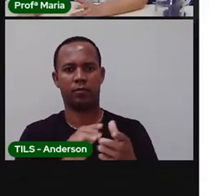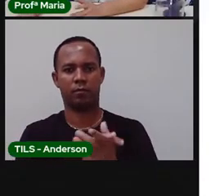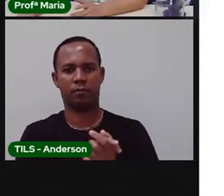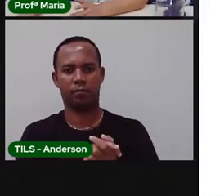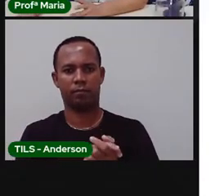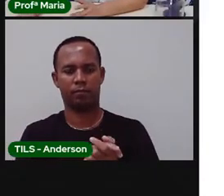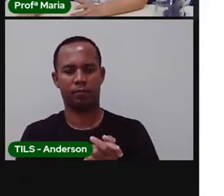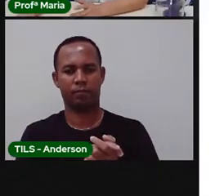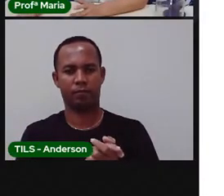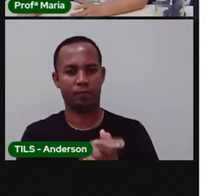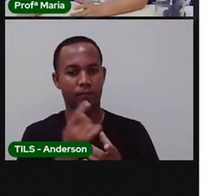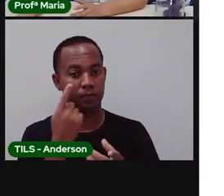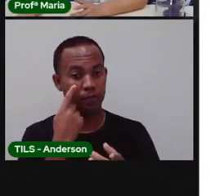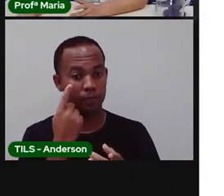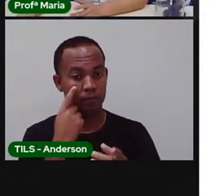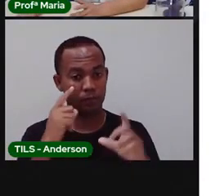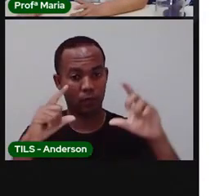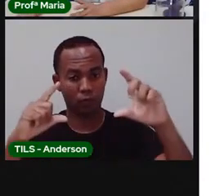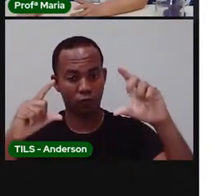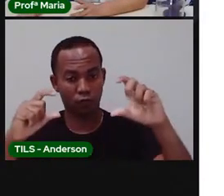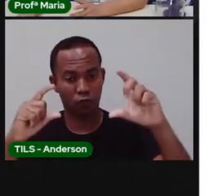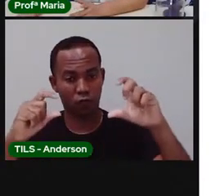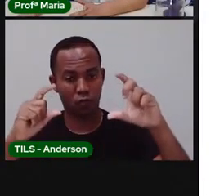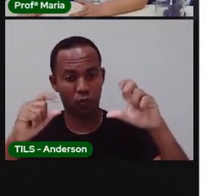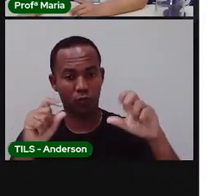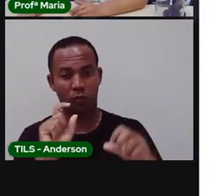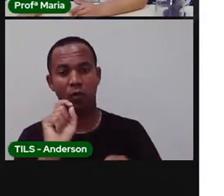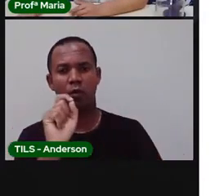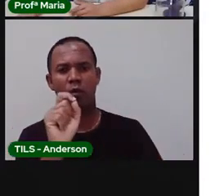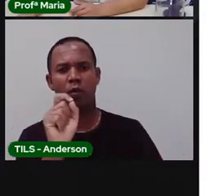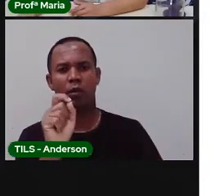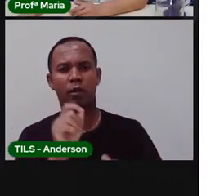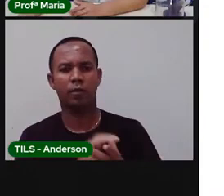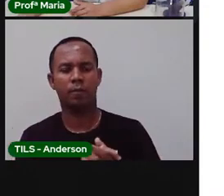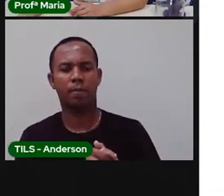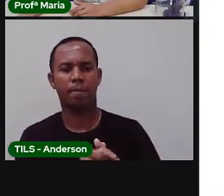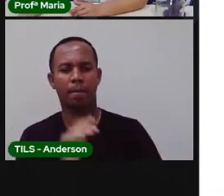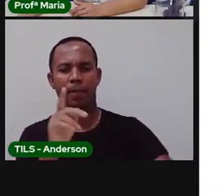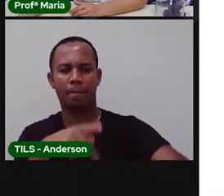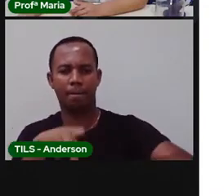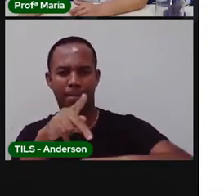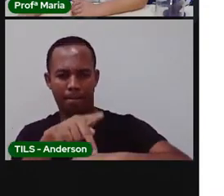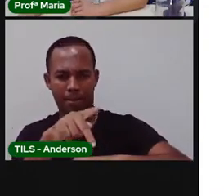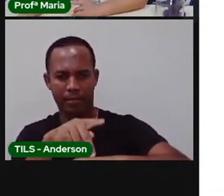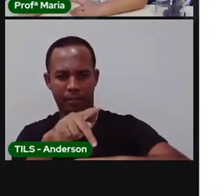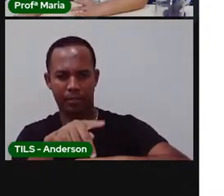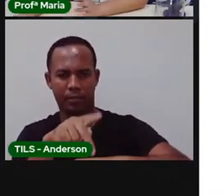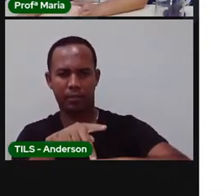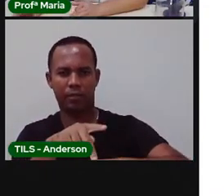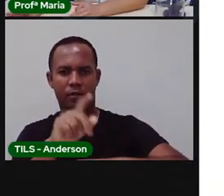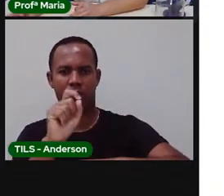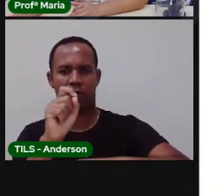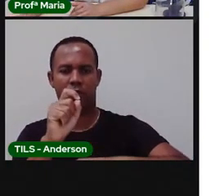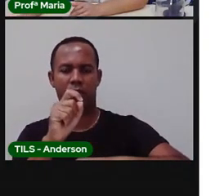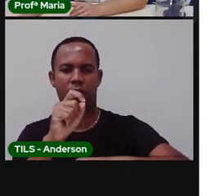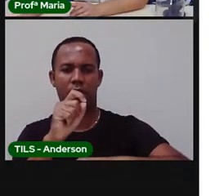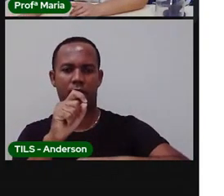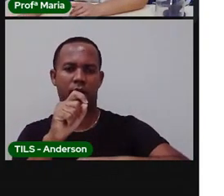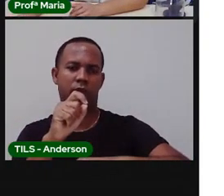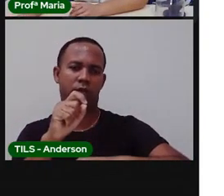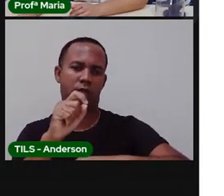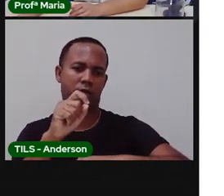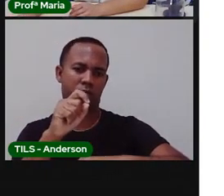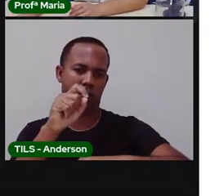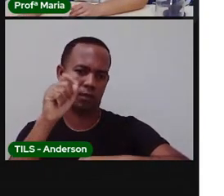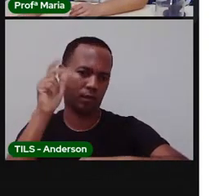desculpa. Essa foto que tá aqui é a... é a Pedra do Cavalo, tá, gente? Não é uma foto isolada, não. É a foto de lá